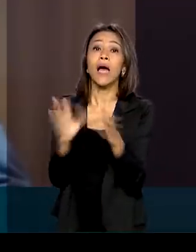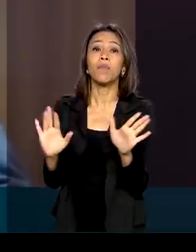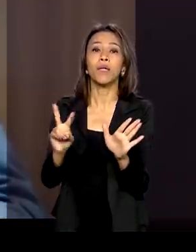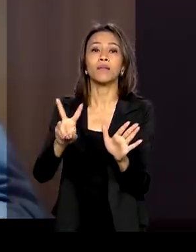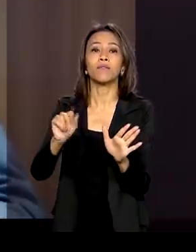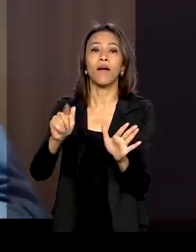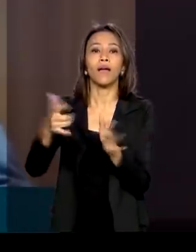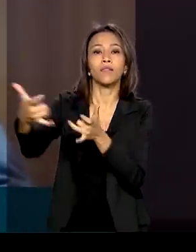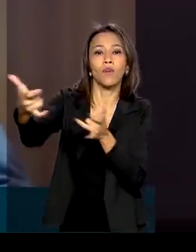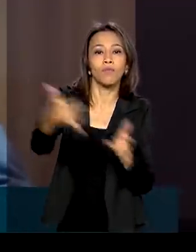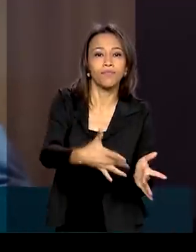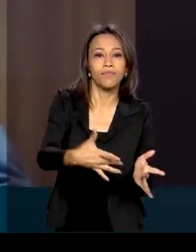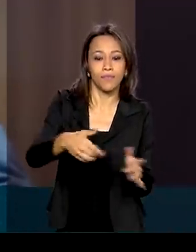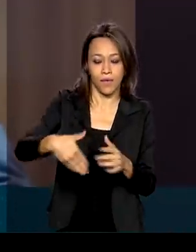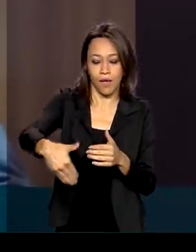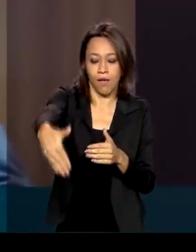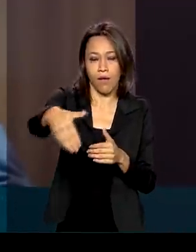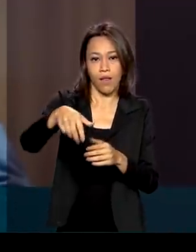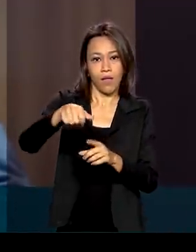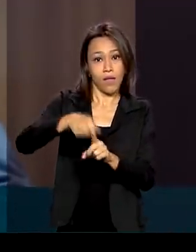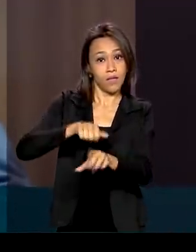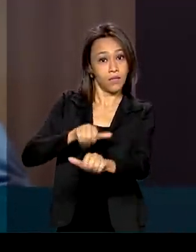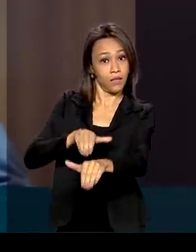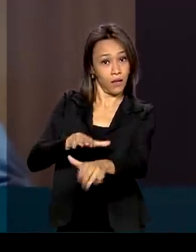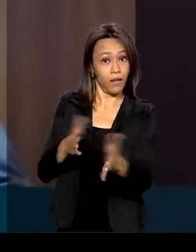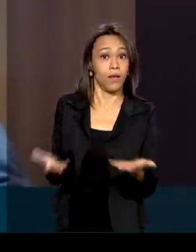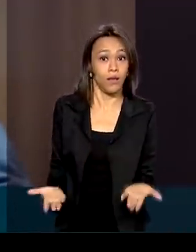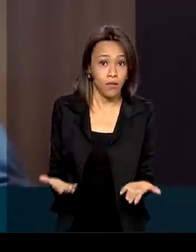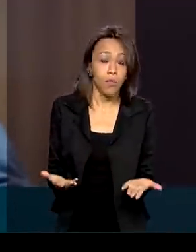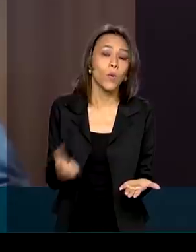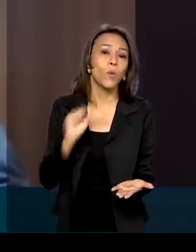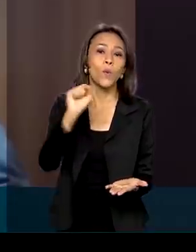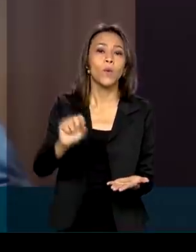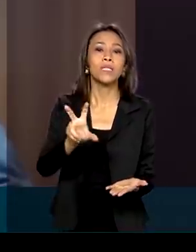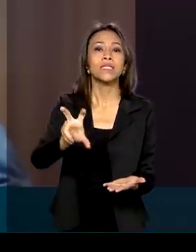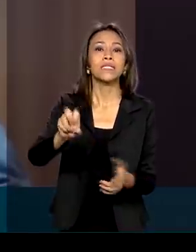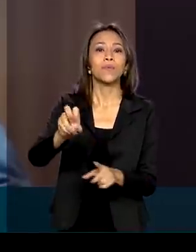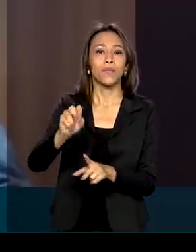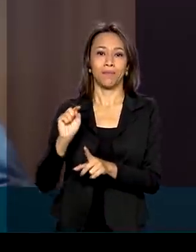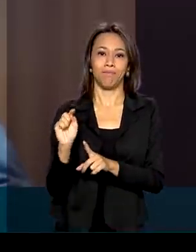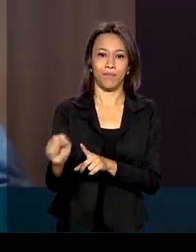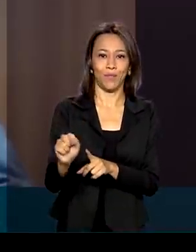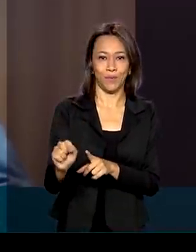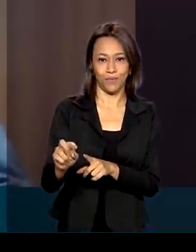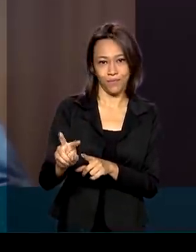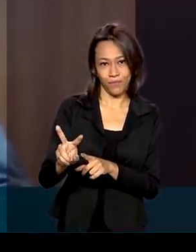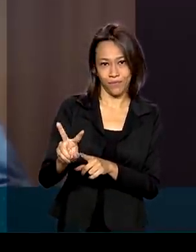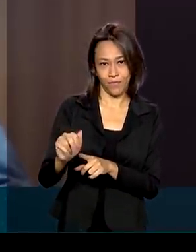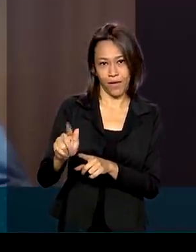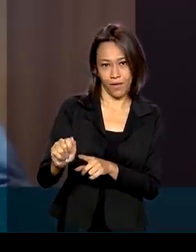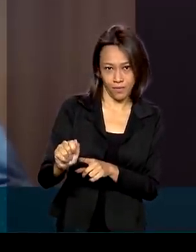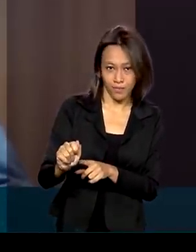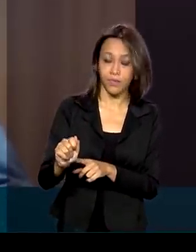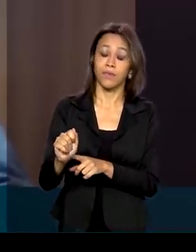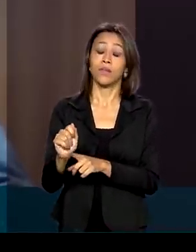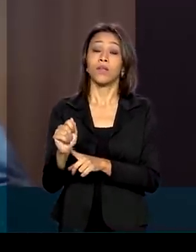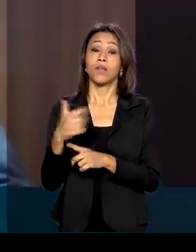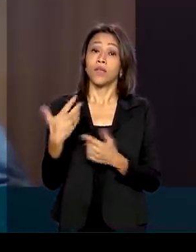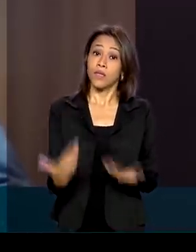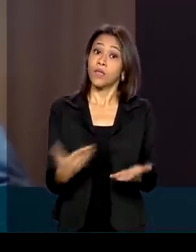em setembro, em torno de 50 mil vagas. E o ProUni